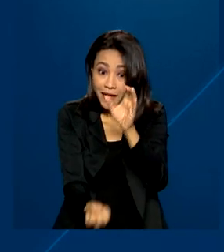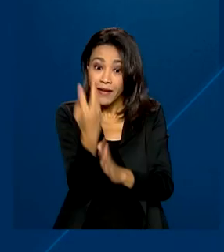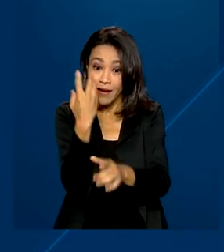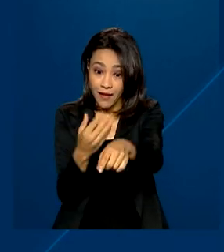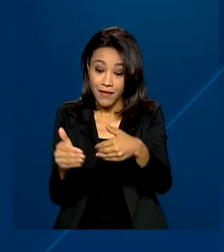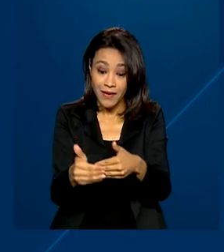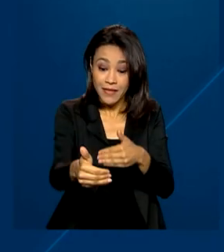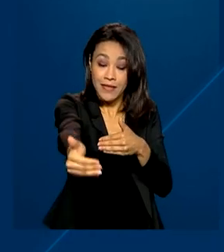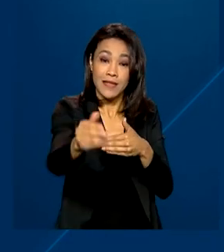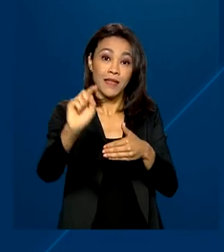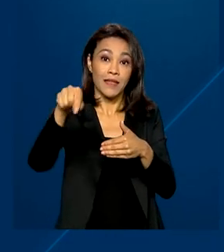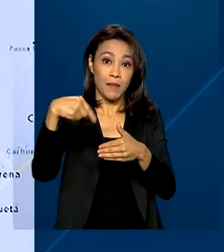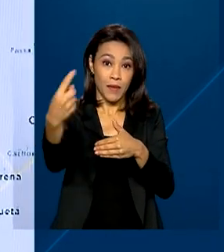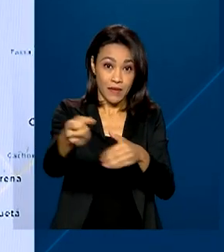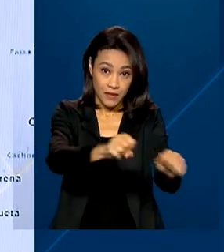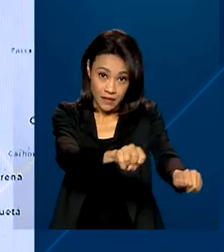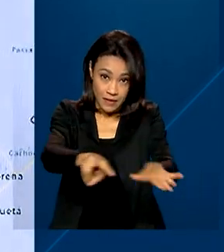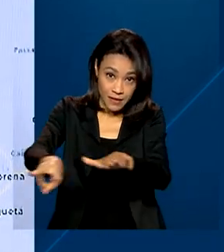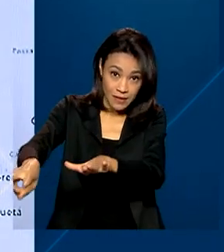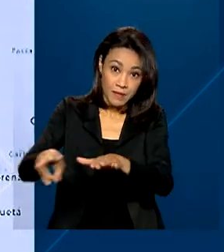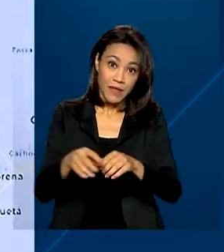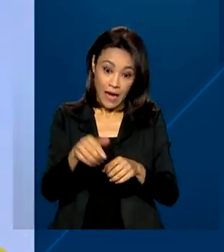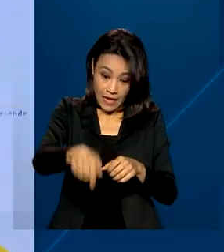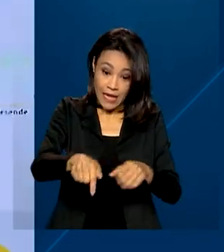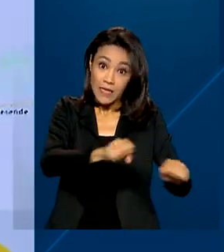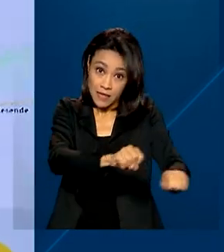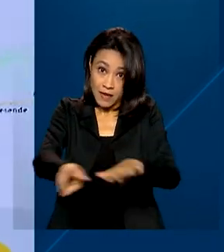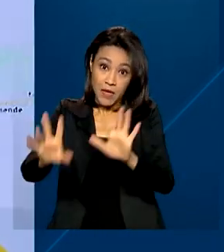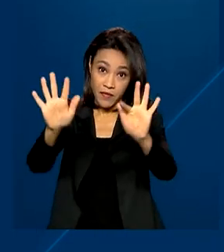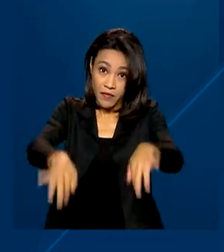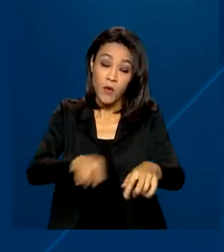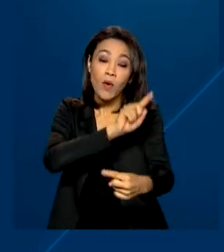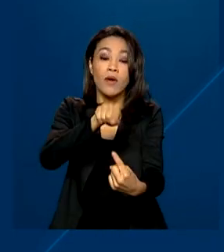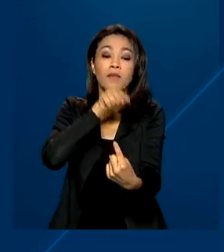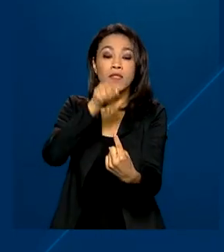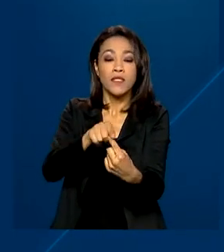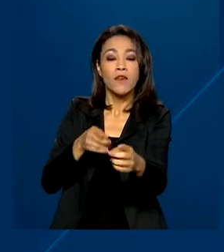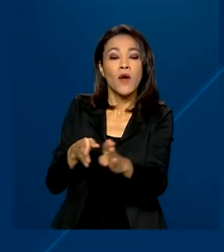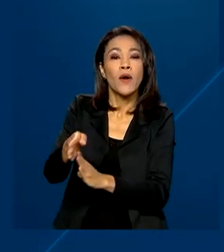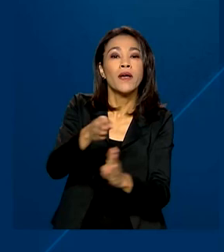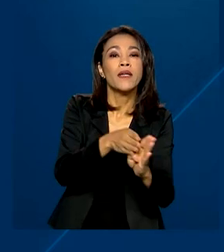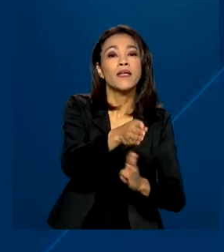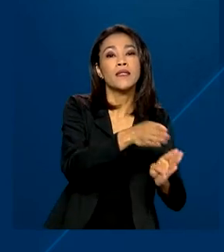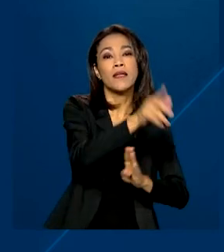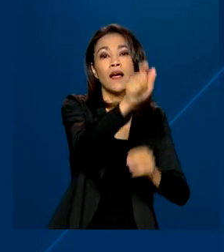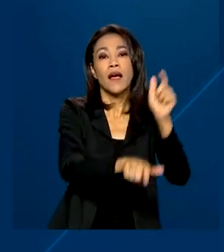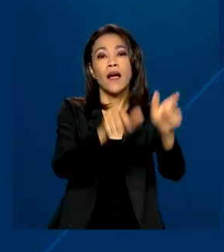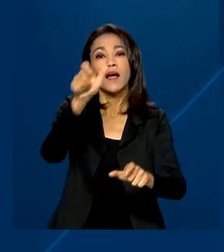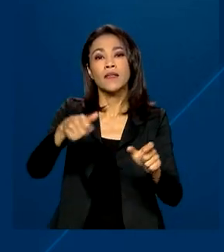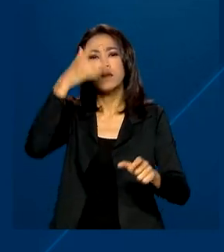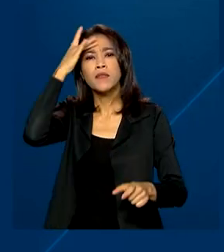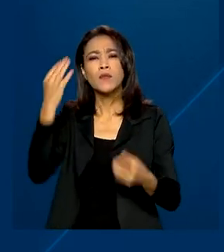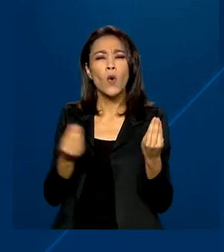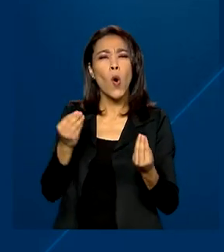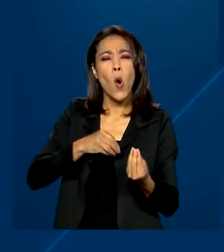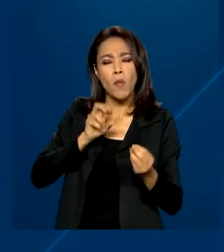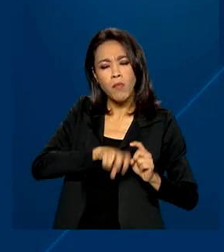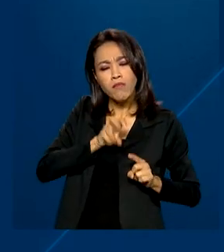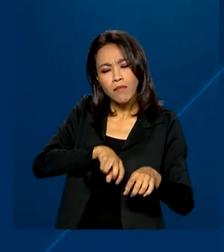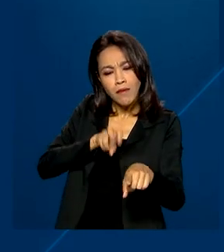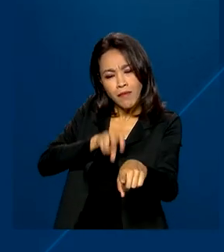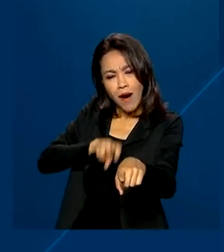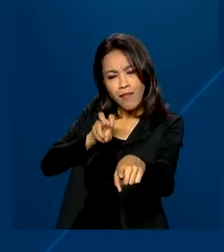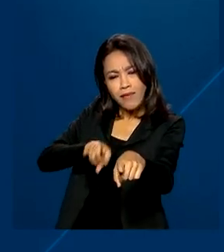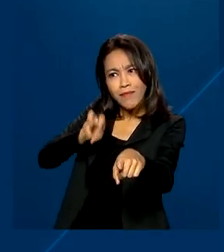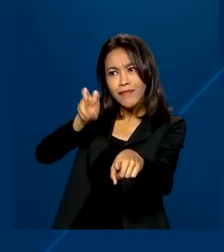lançado no final da semana. A ideia é orientar romeiros sobre melhores rotas e serviços para chegar à Basílica